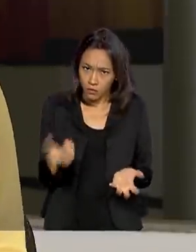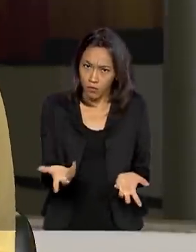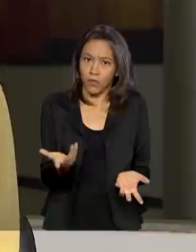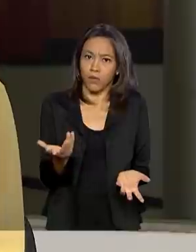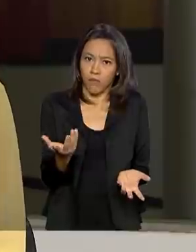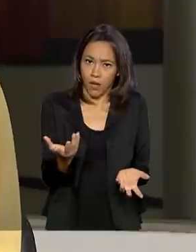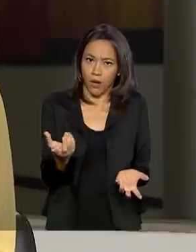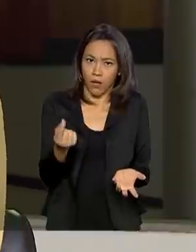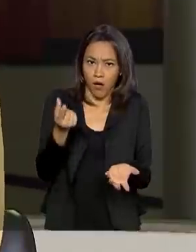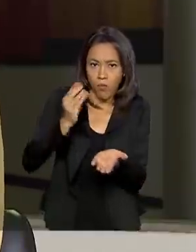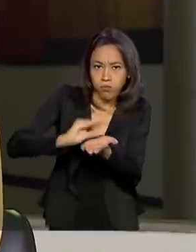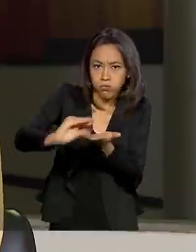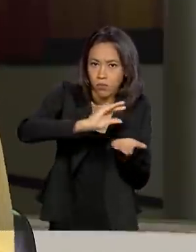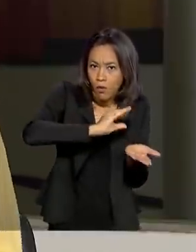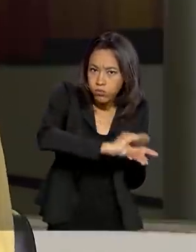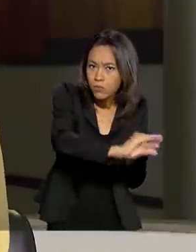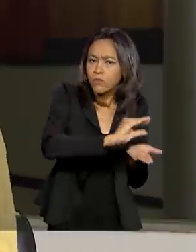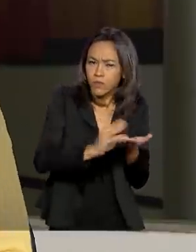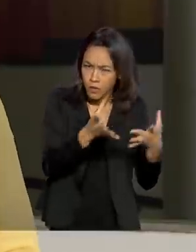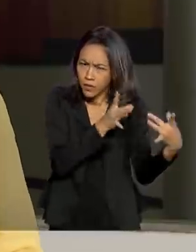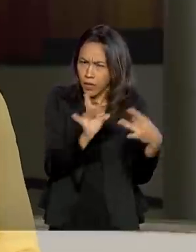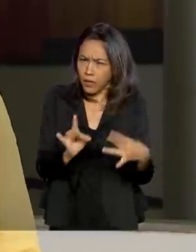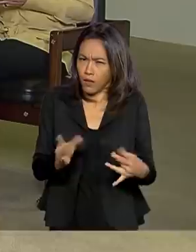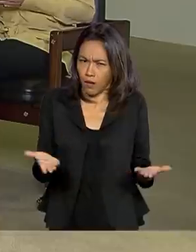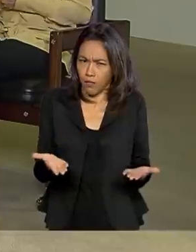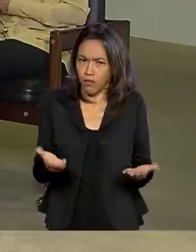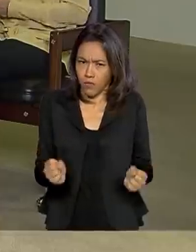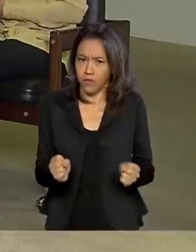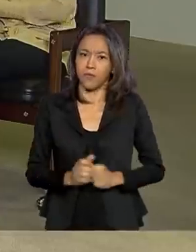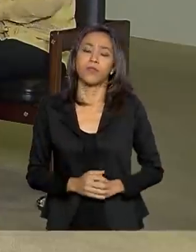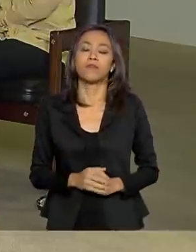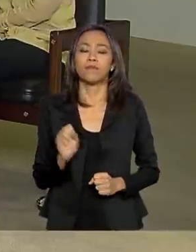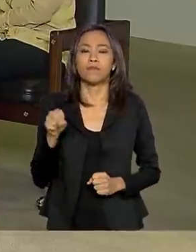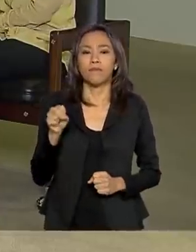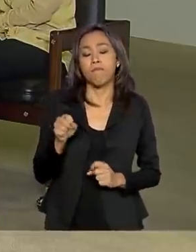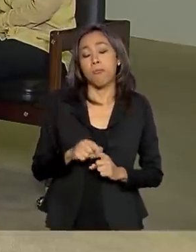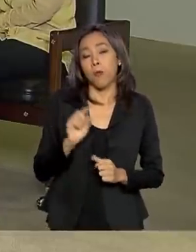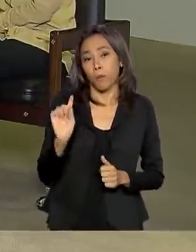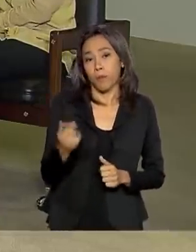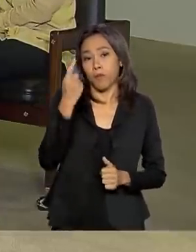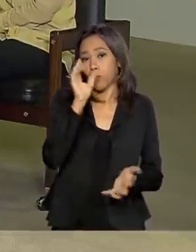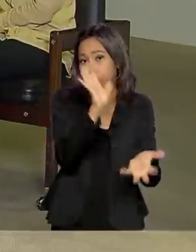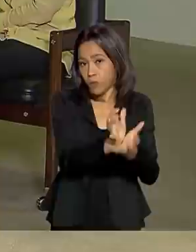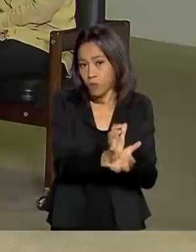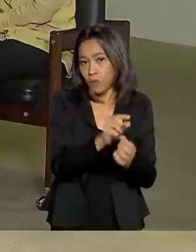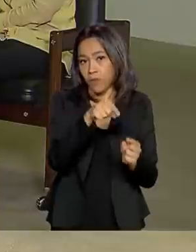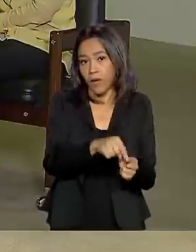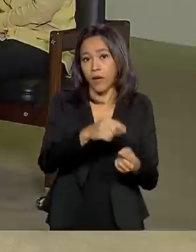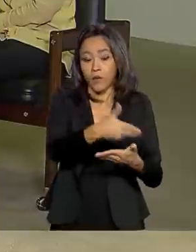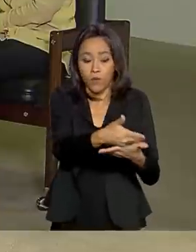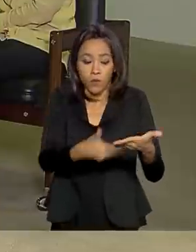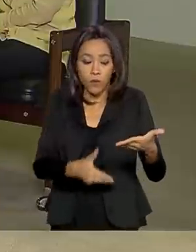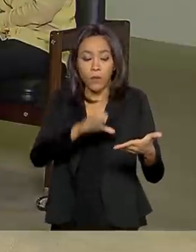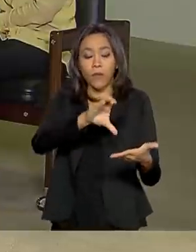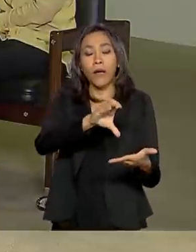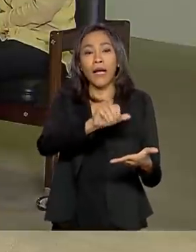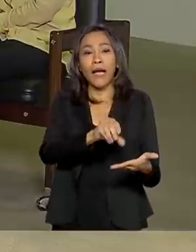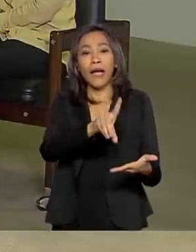para receber esse auxílio. O senhor pode detalhar isso para a gente? O primeiro é o Cadastro Único.